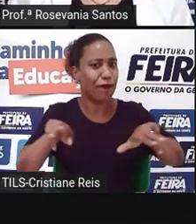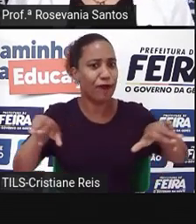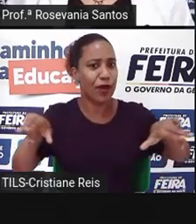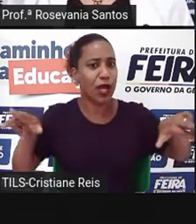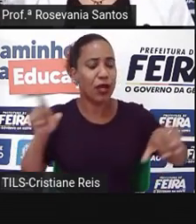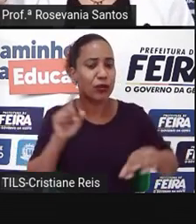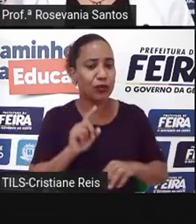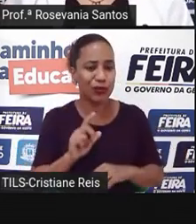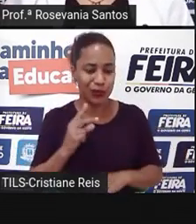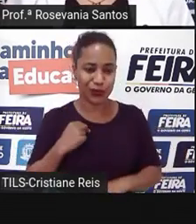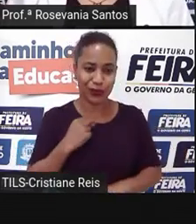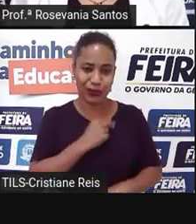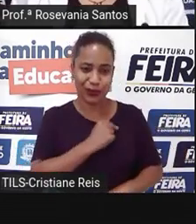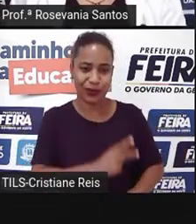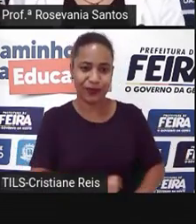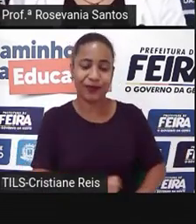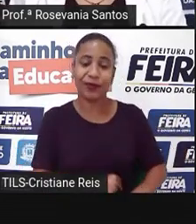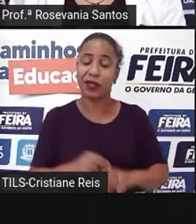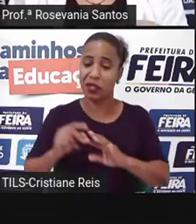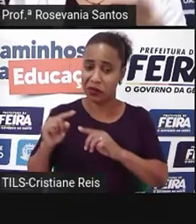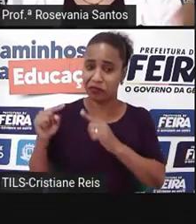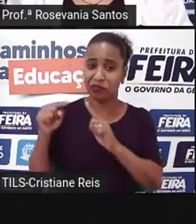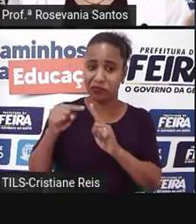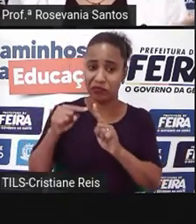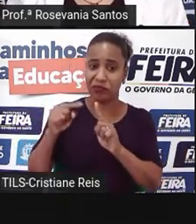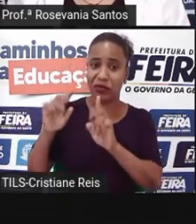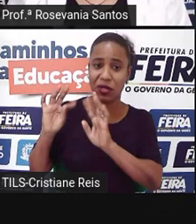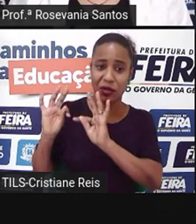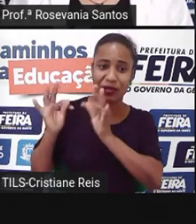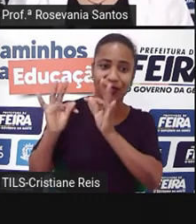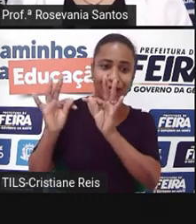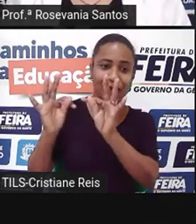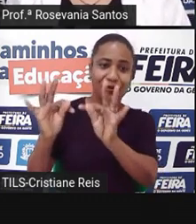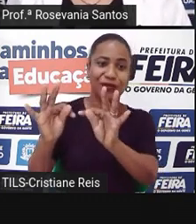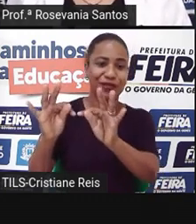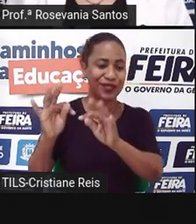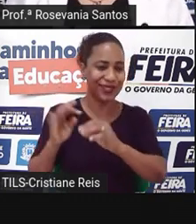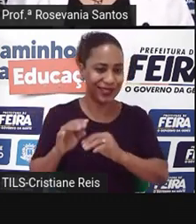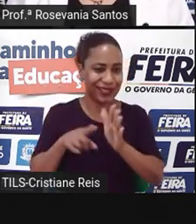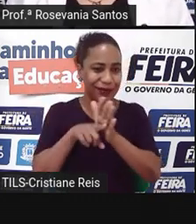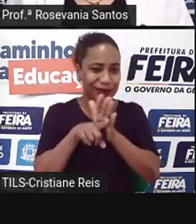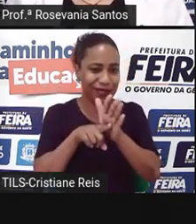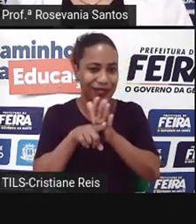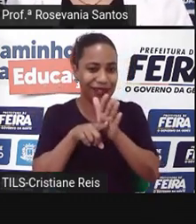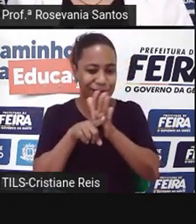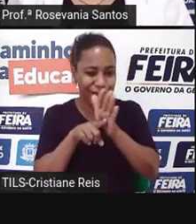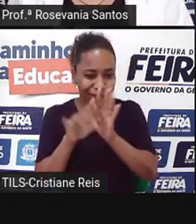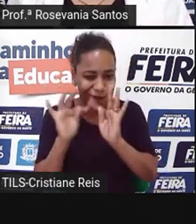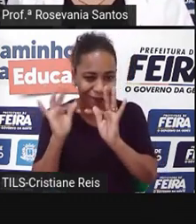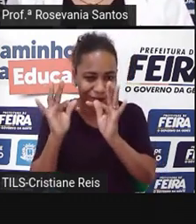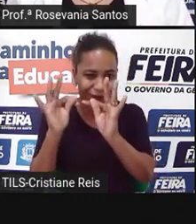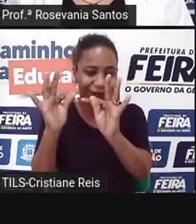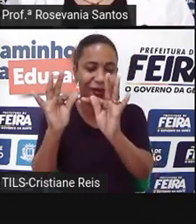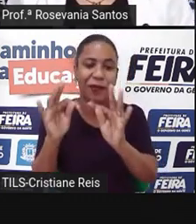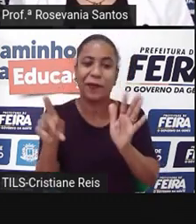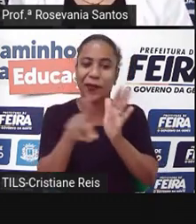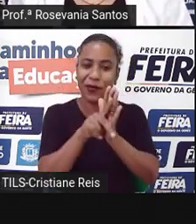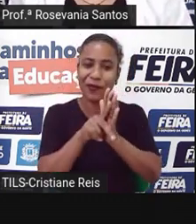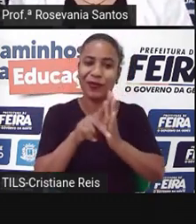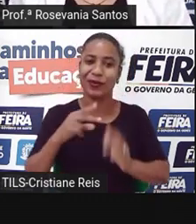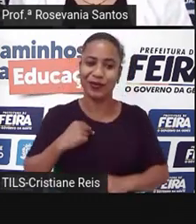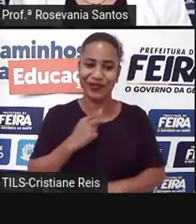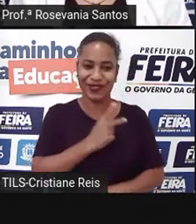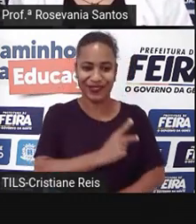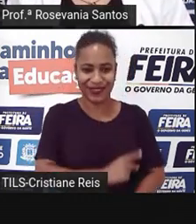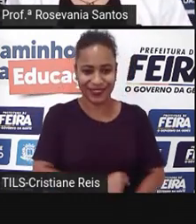até a tecnologia mesmo, né? De conhecimento, de informação dali também vem de lá da China. Bom, essa foi a